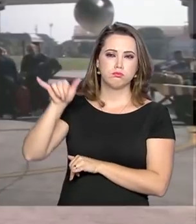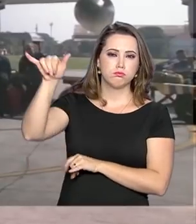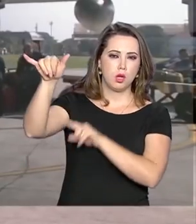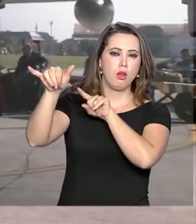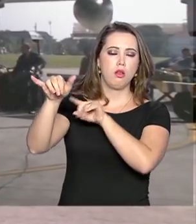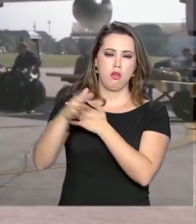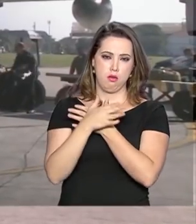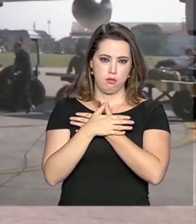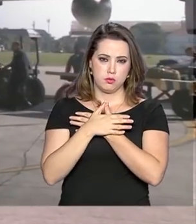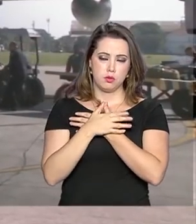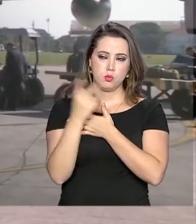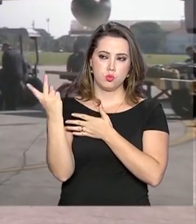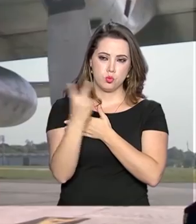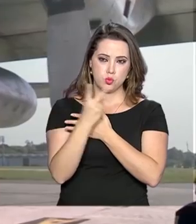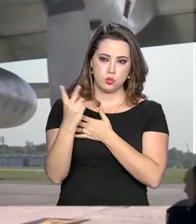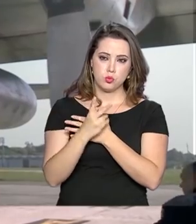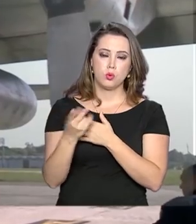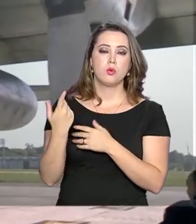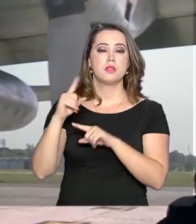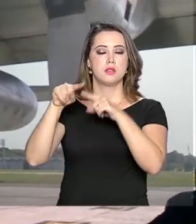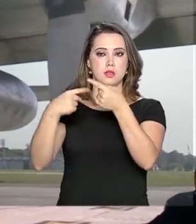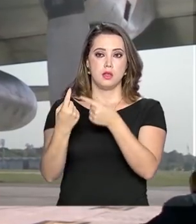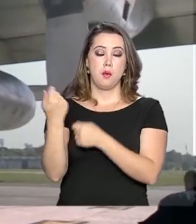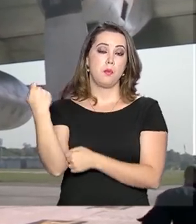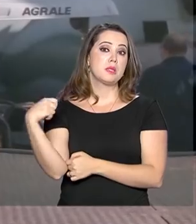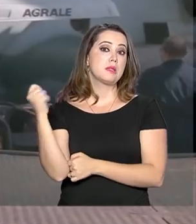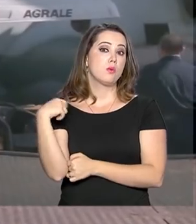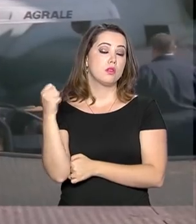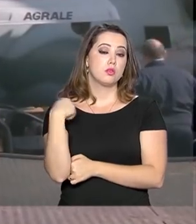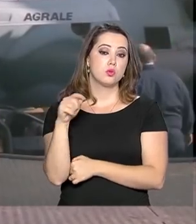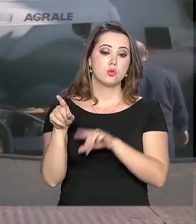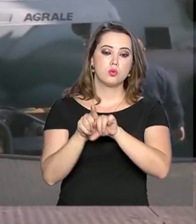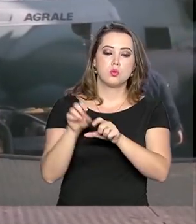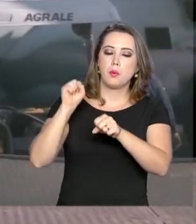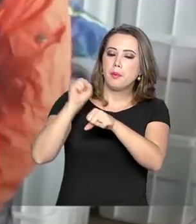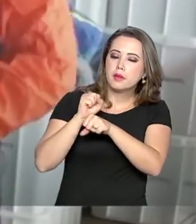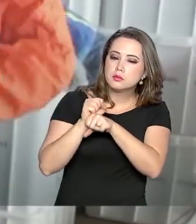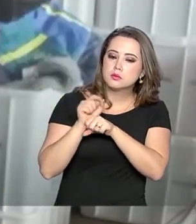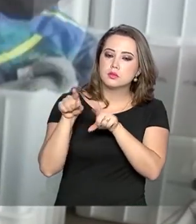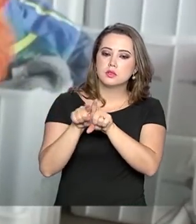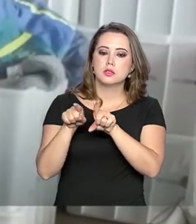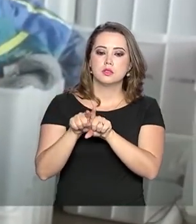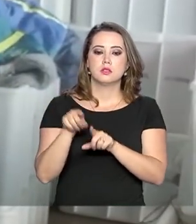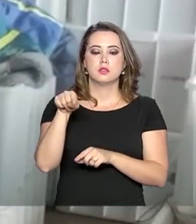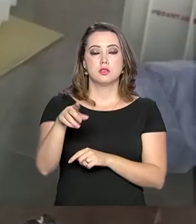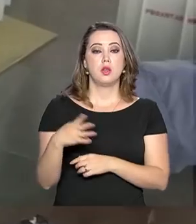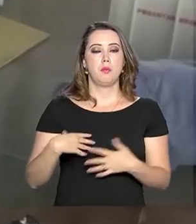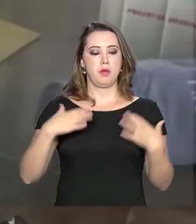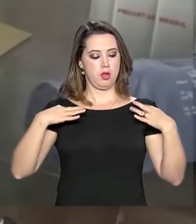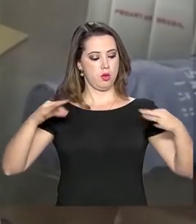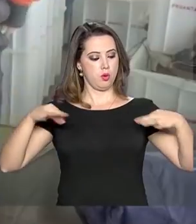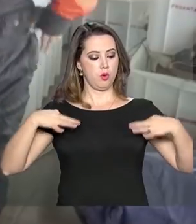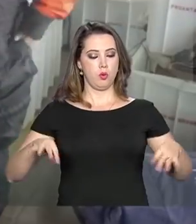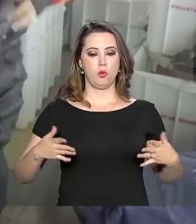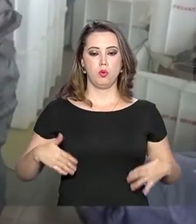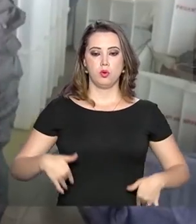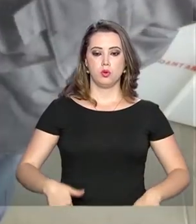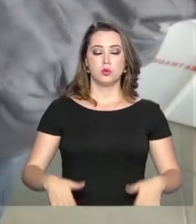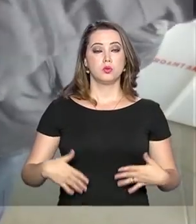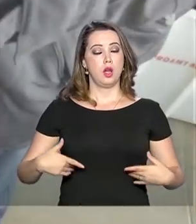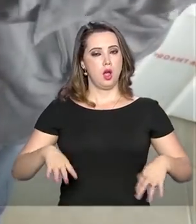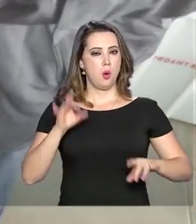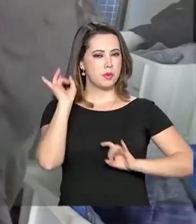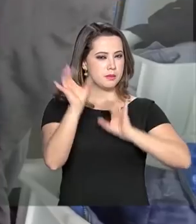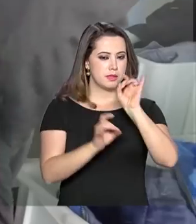fomos para Pelotas, no Rio Grande do Sul. A parada técnica na cidade gaúcha serviu também para que provássemos a andaina, a